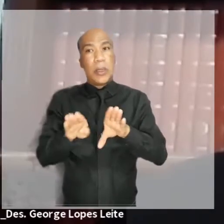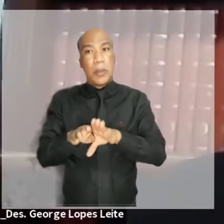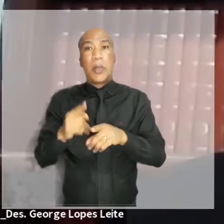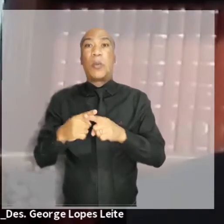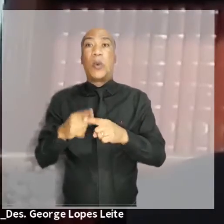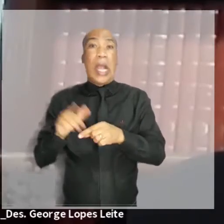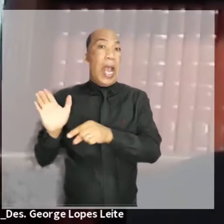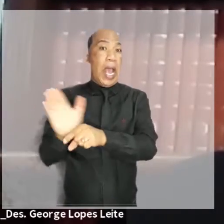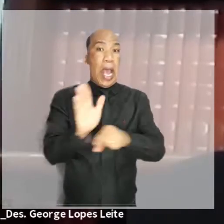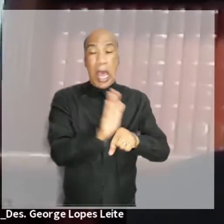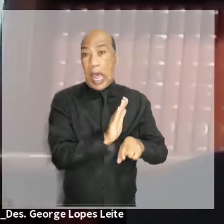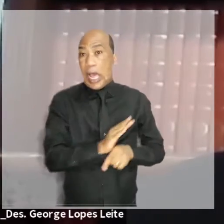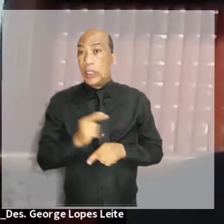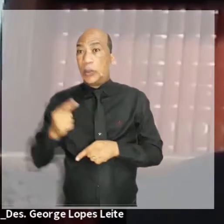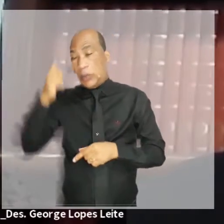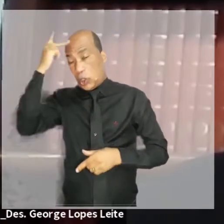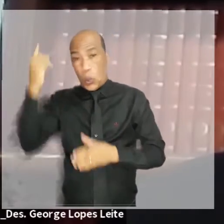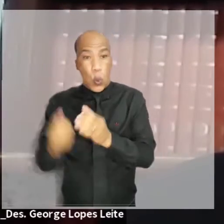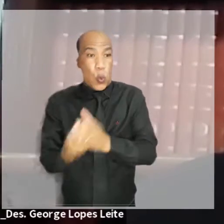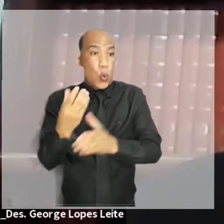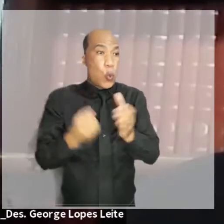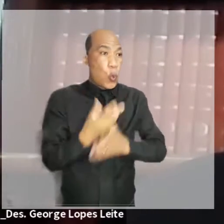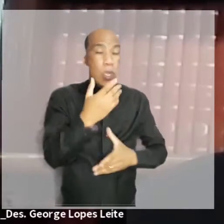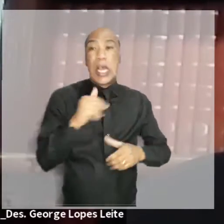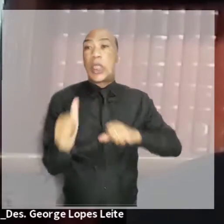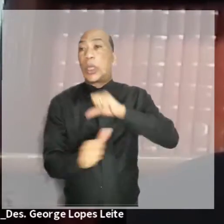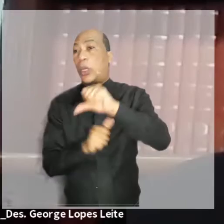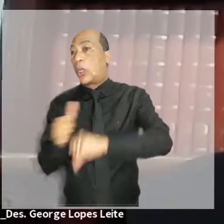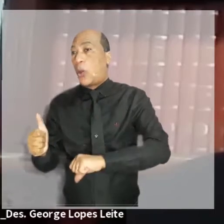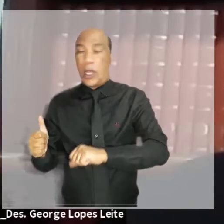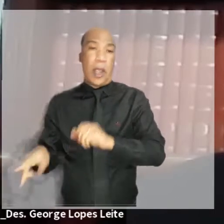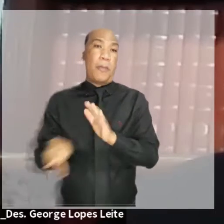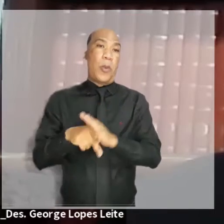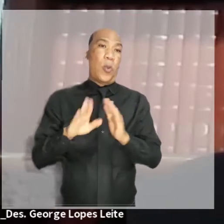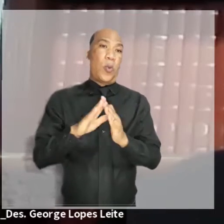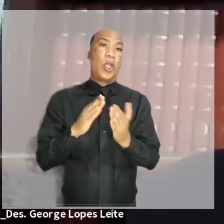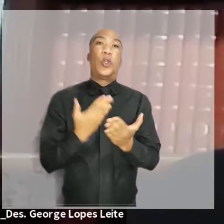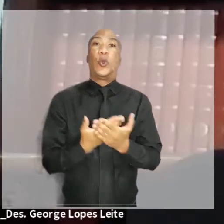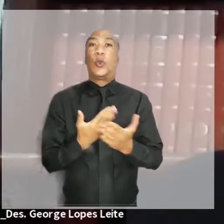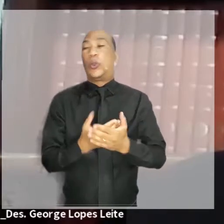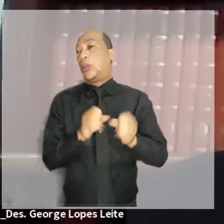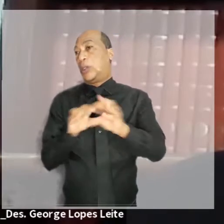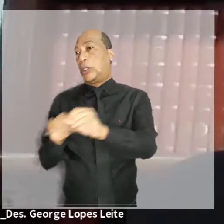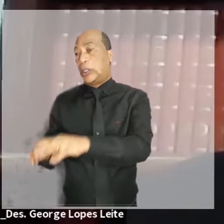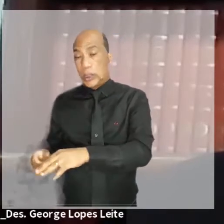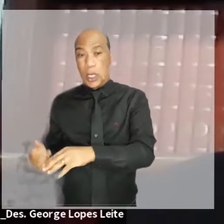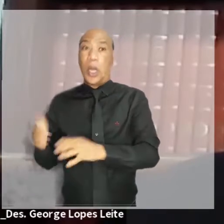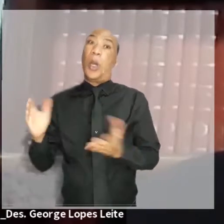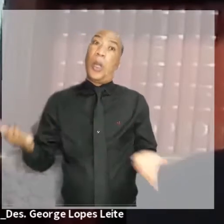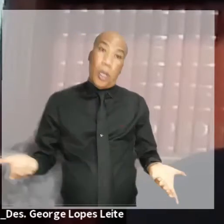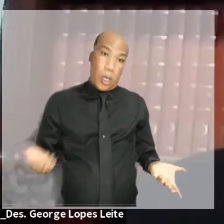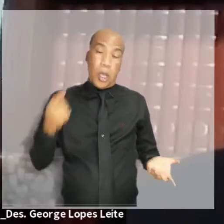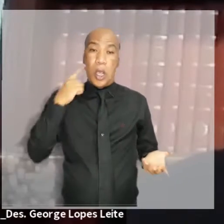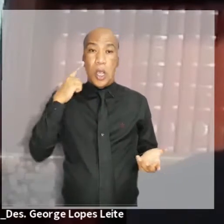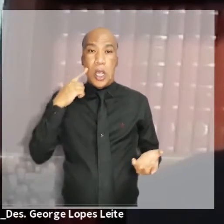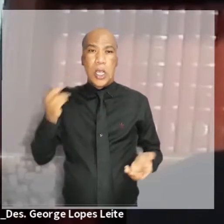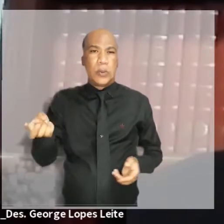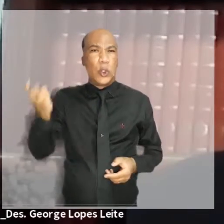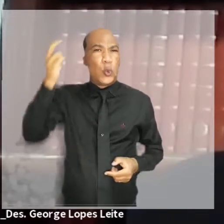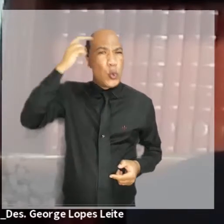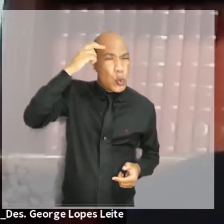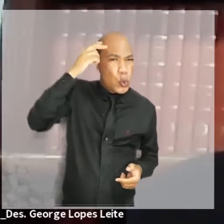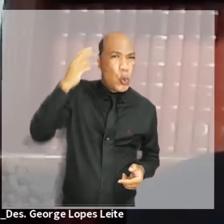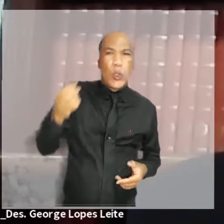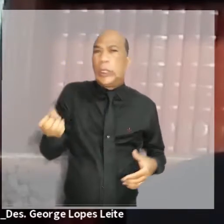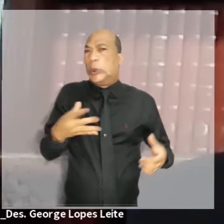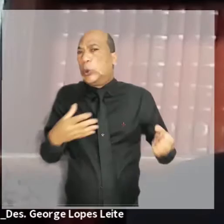pensar no futuro, ciente do seu papel de agente de formação e transformação por meio da educação. Abraçou, assim,